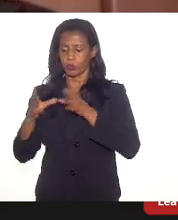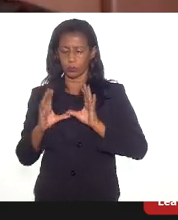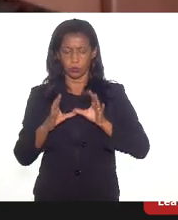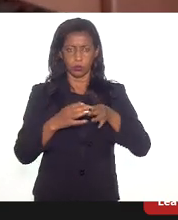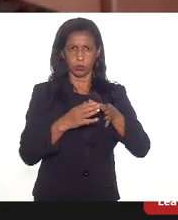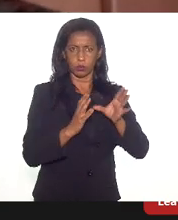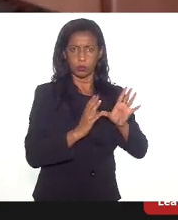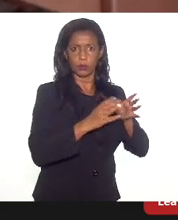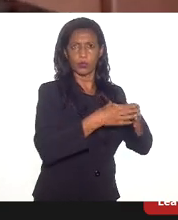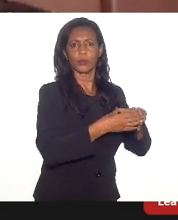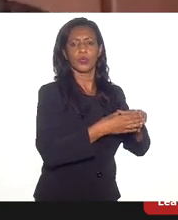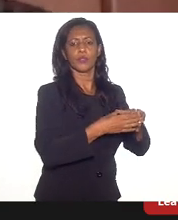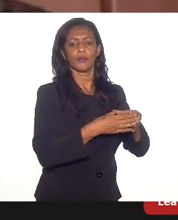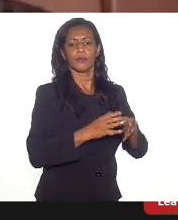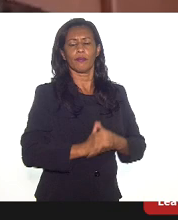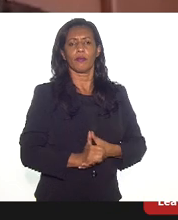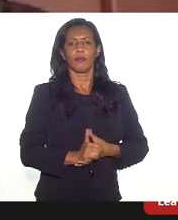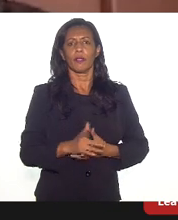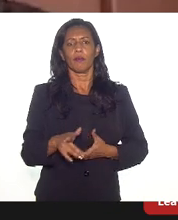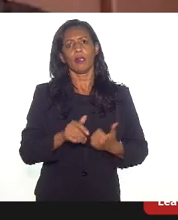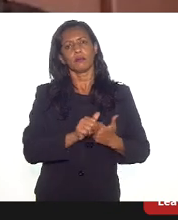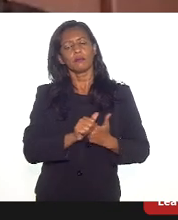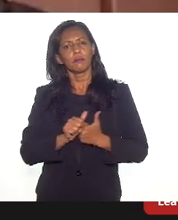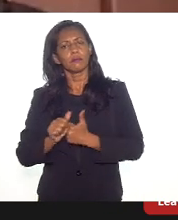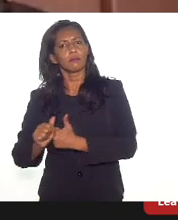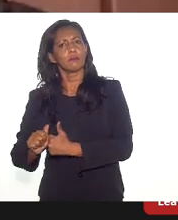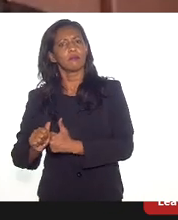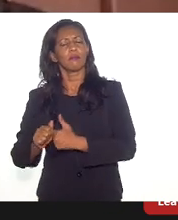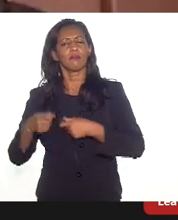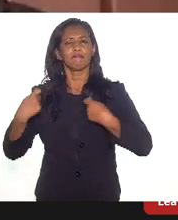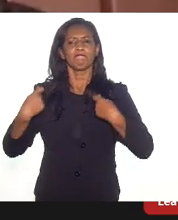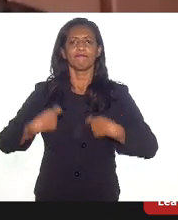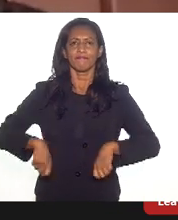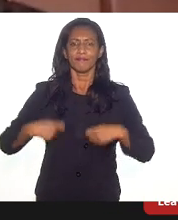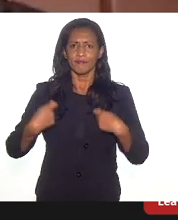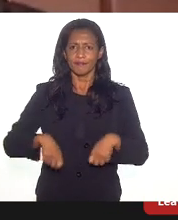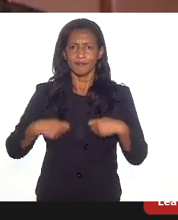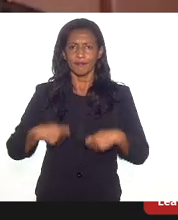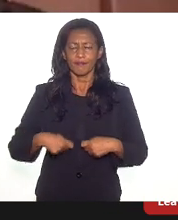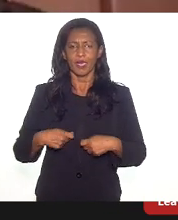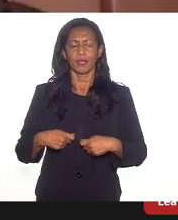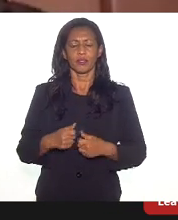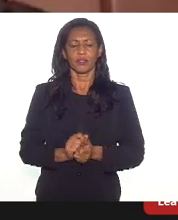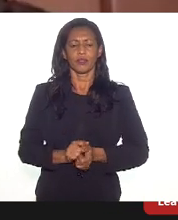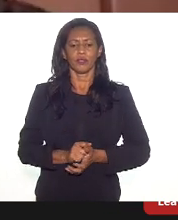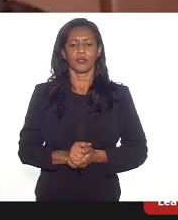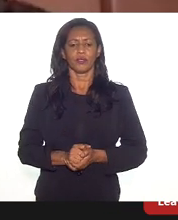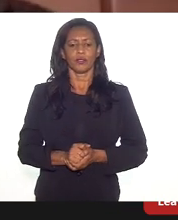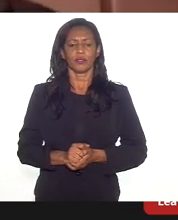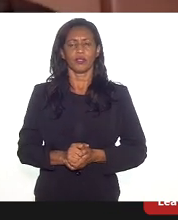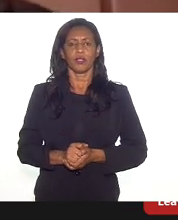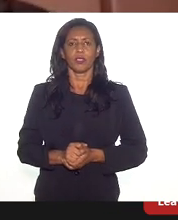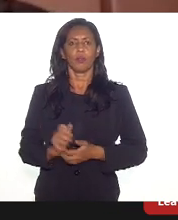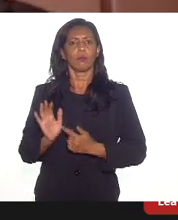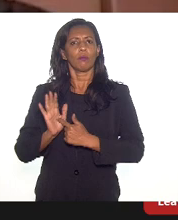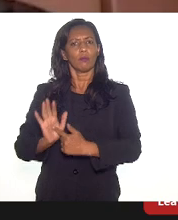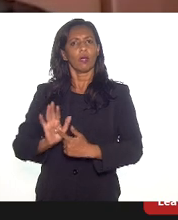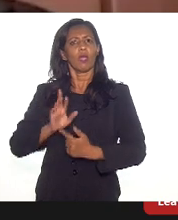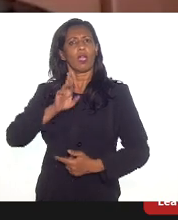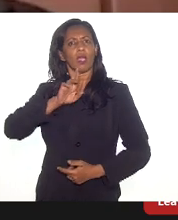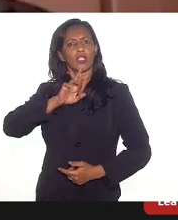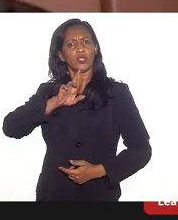para acompanhar a necessidade de apresentar respostas